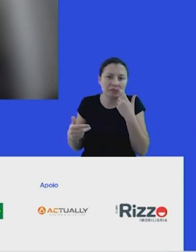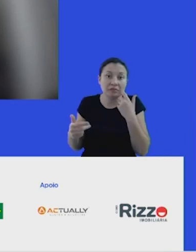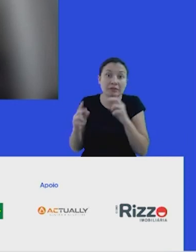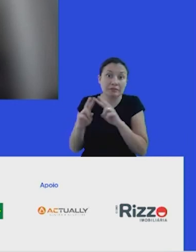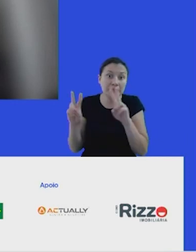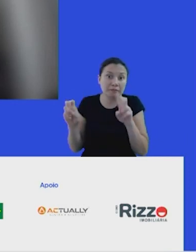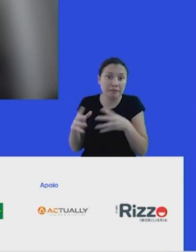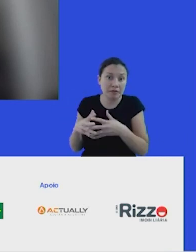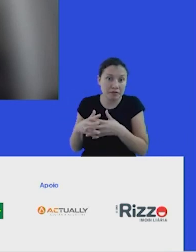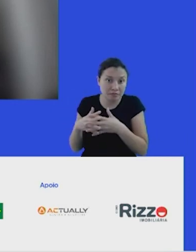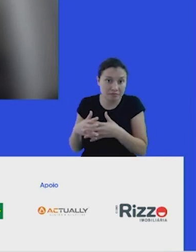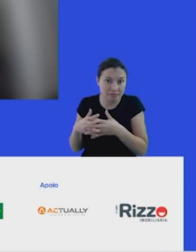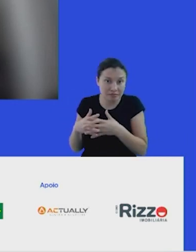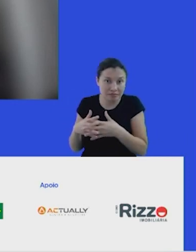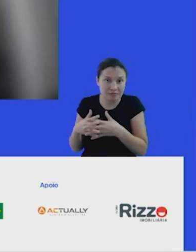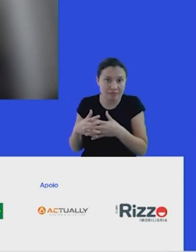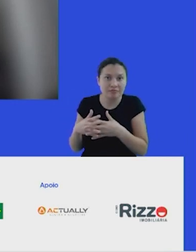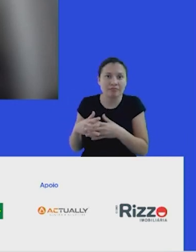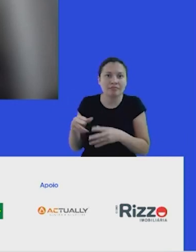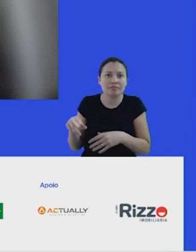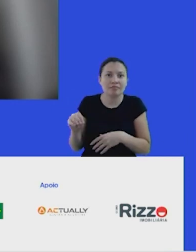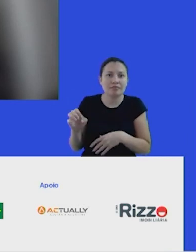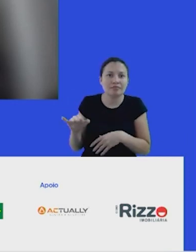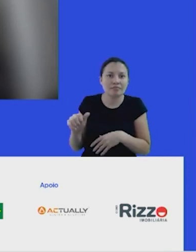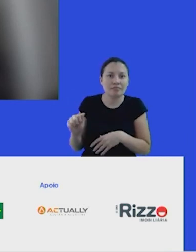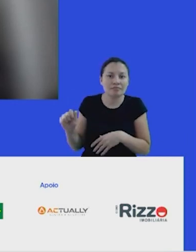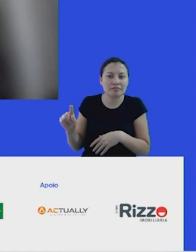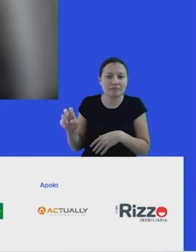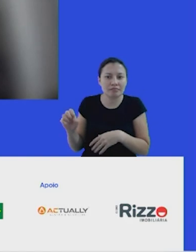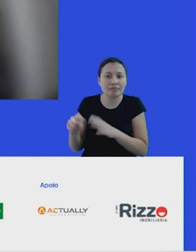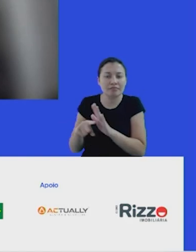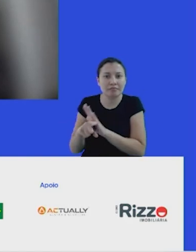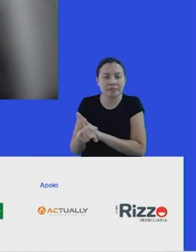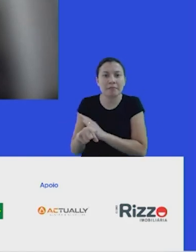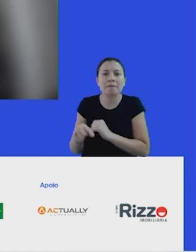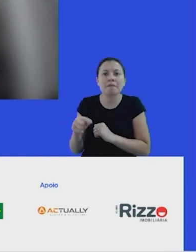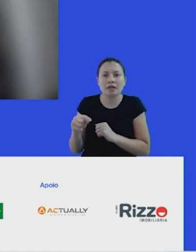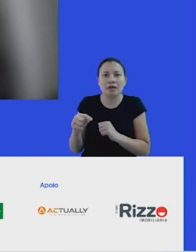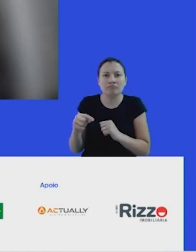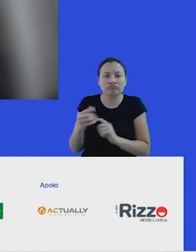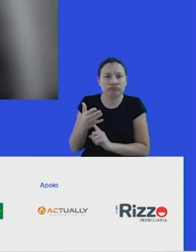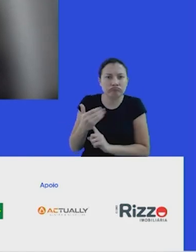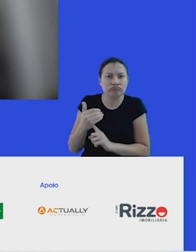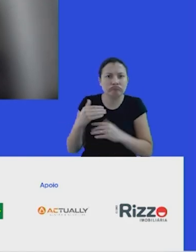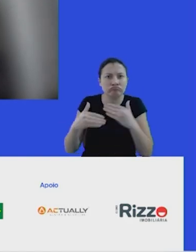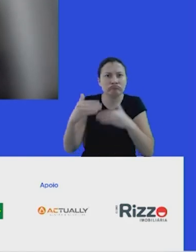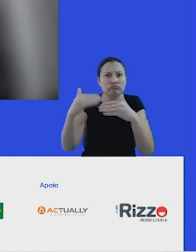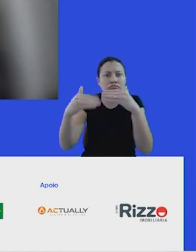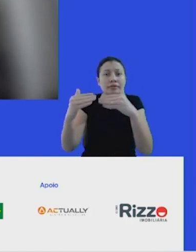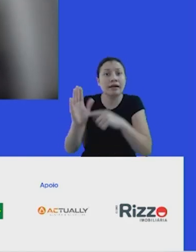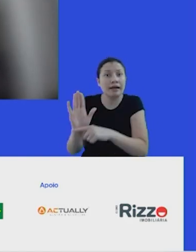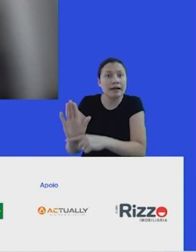complexo. E aí a Noemi Alves pergunta, na sua visão, como as inovações tecnológicas nos ajudarão